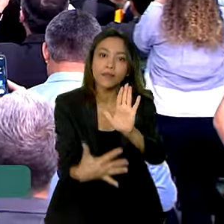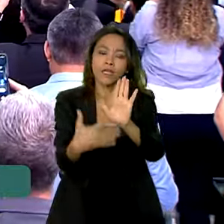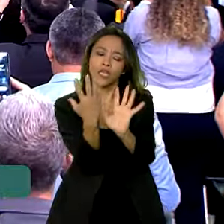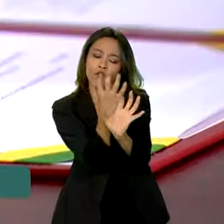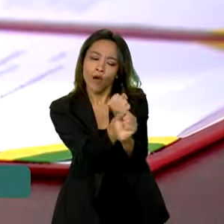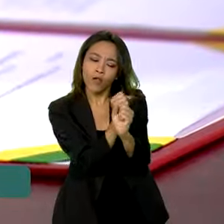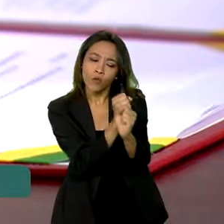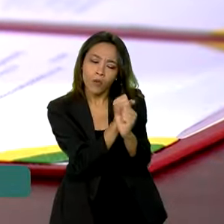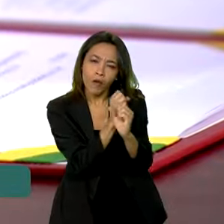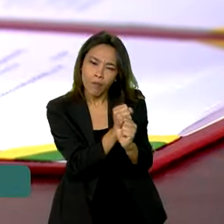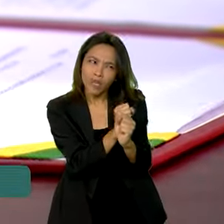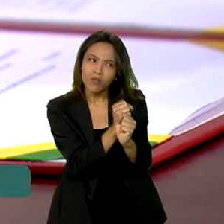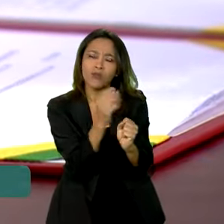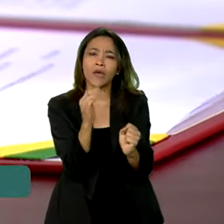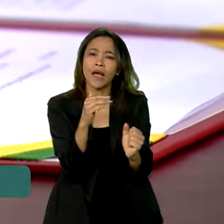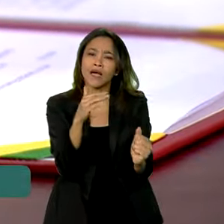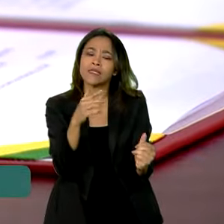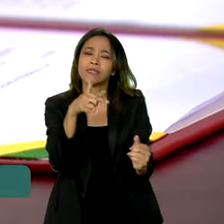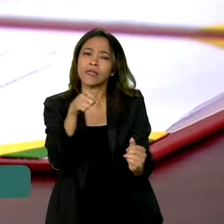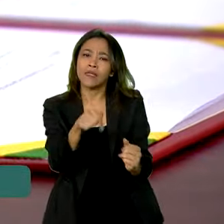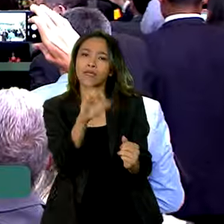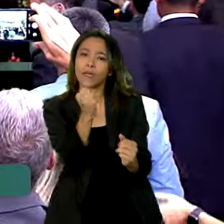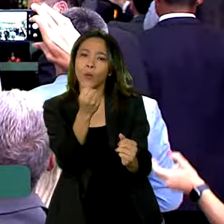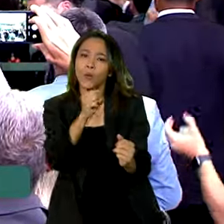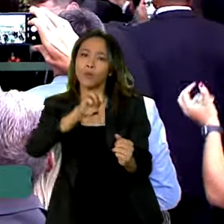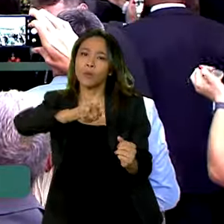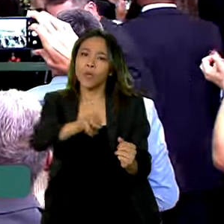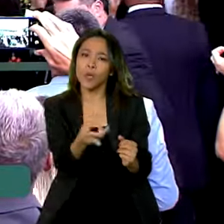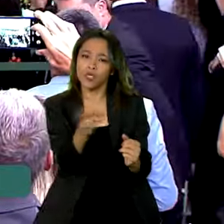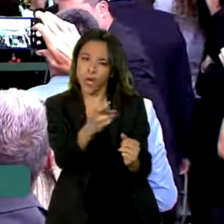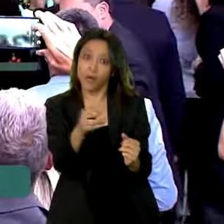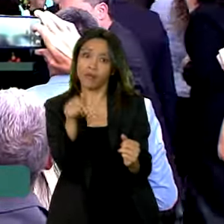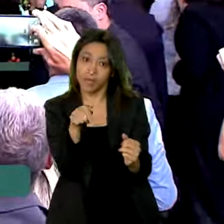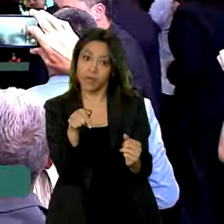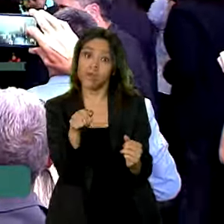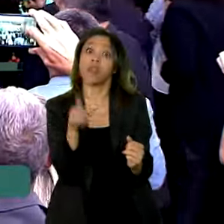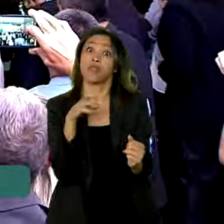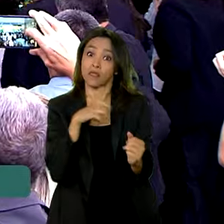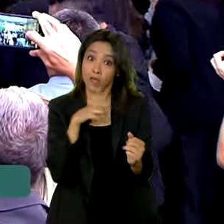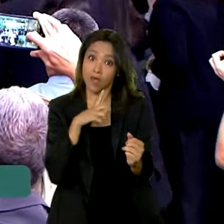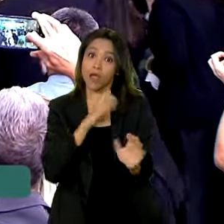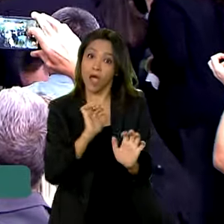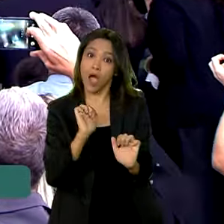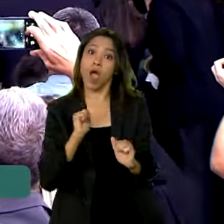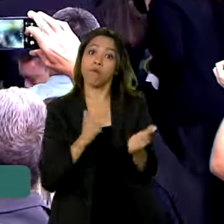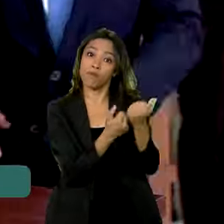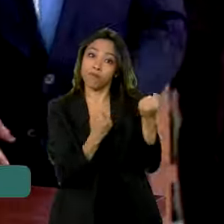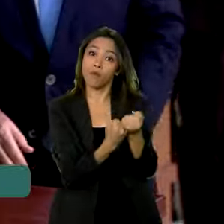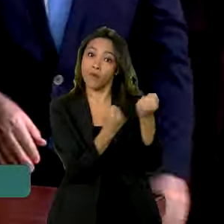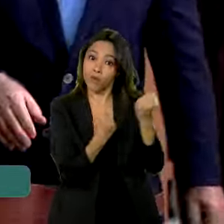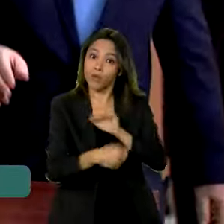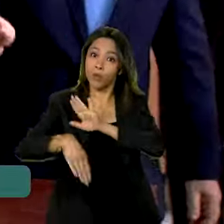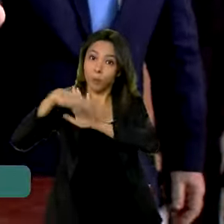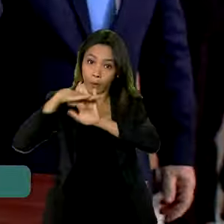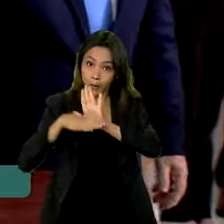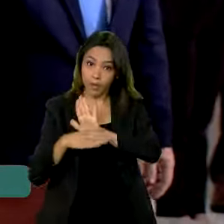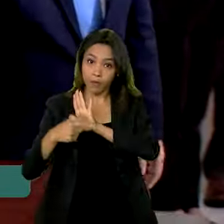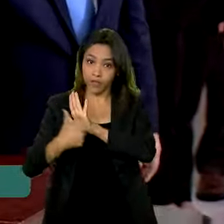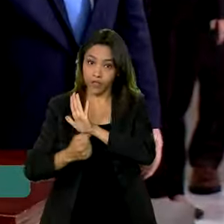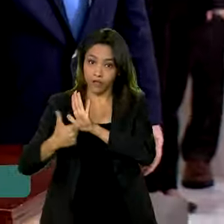faturamento maior que 78 milhões de reais, possam contar com todos os benefícios do PERS em 2024,